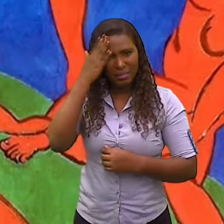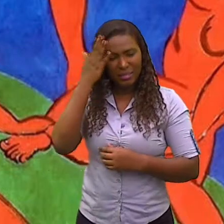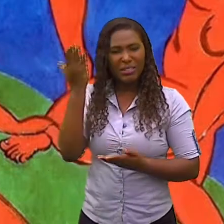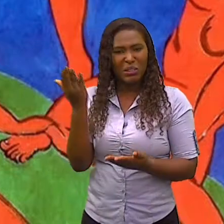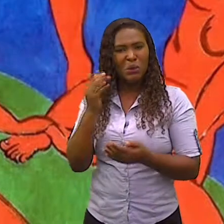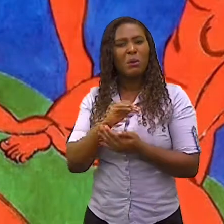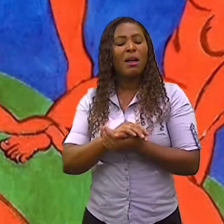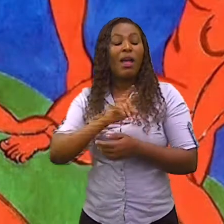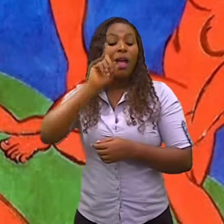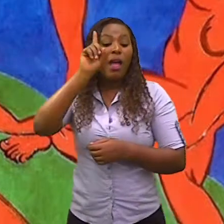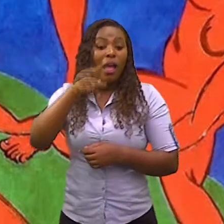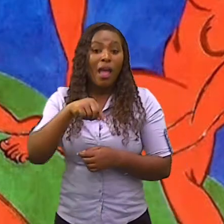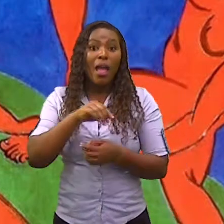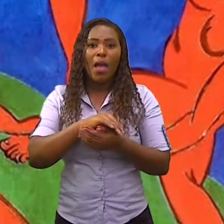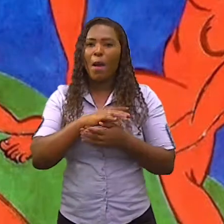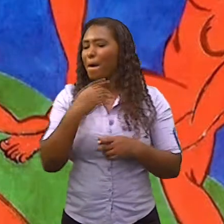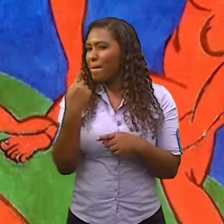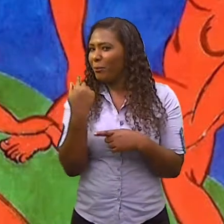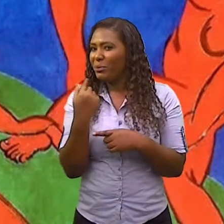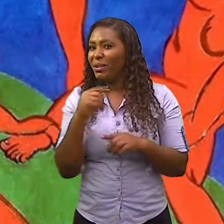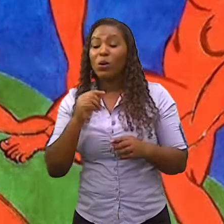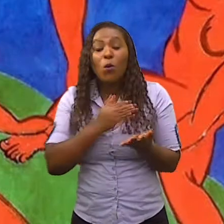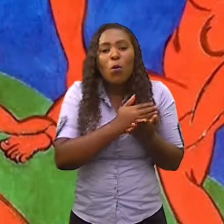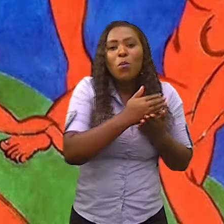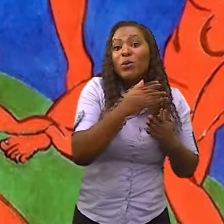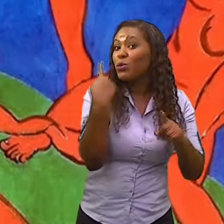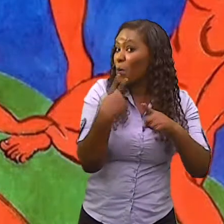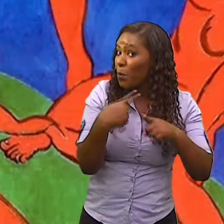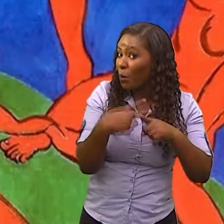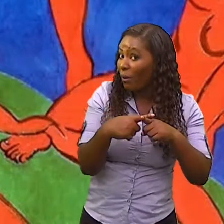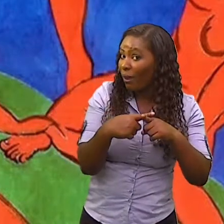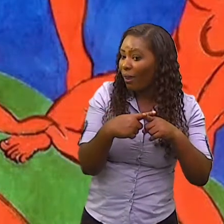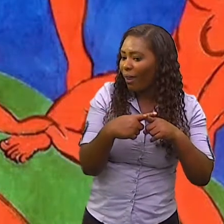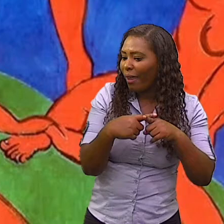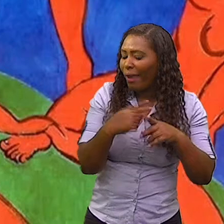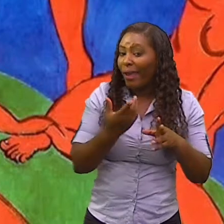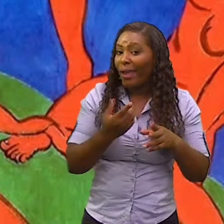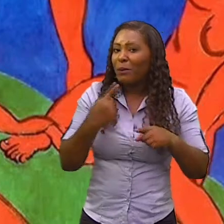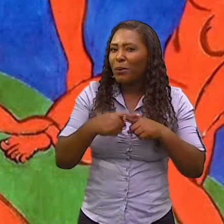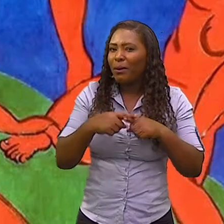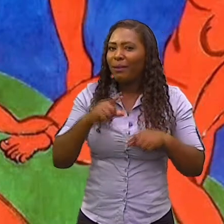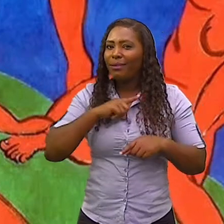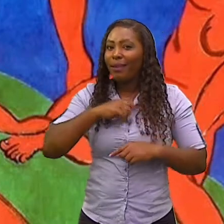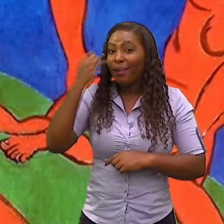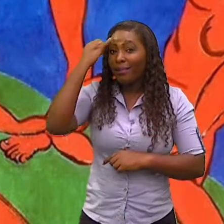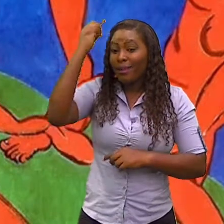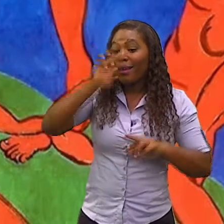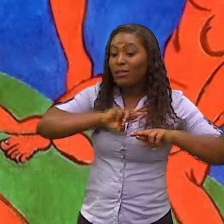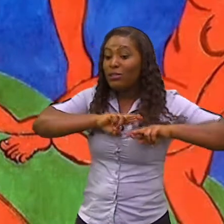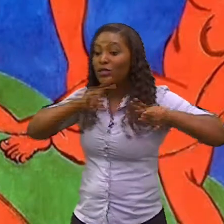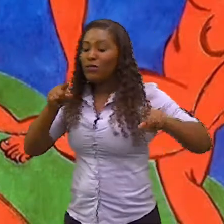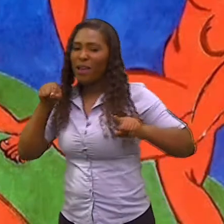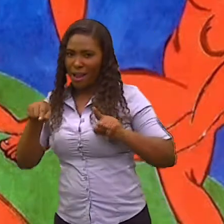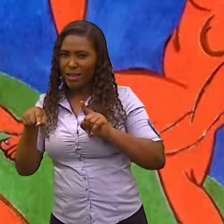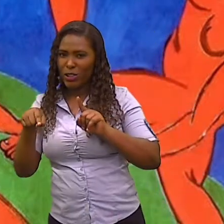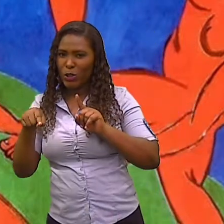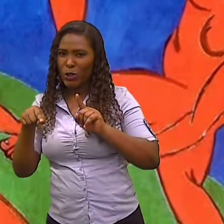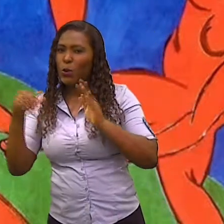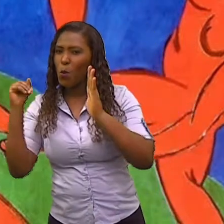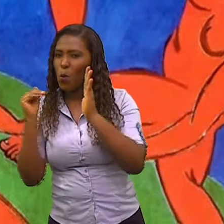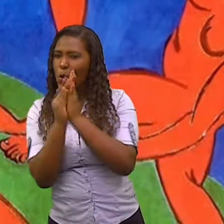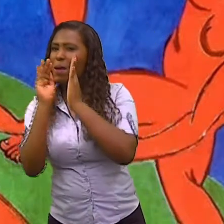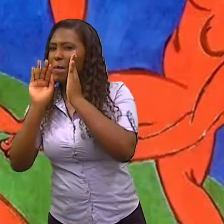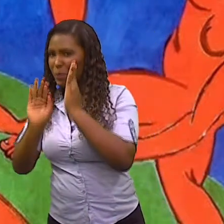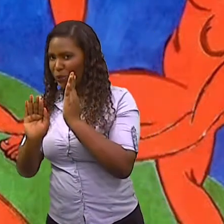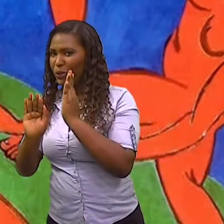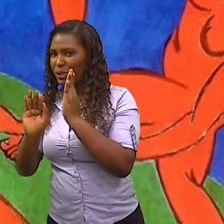reação ao impressionismo, que queria só impressionar e queria só mostrar. Enquanto no primeiro, ou